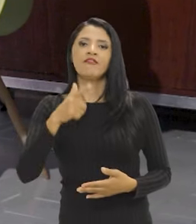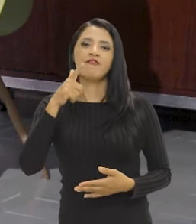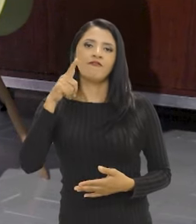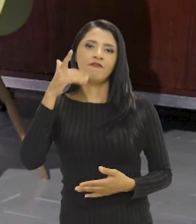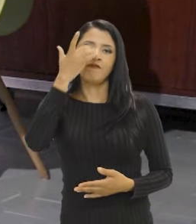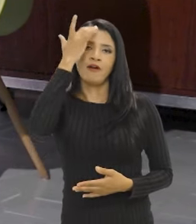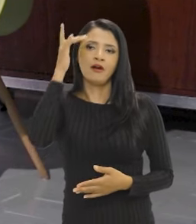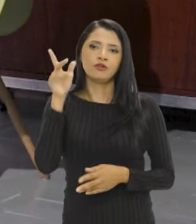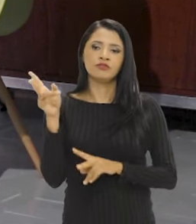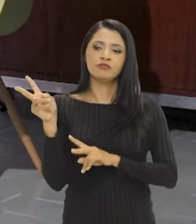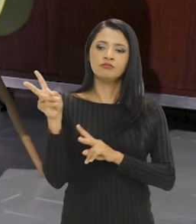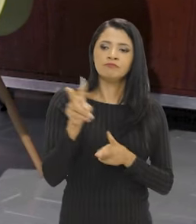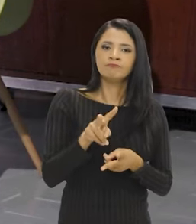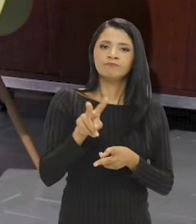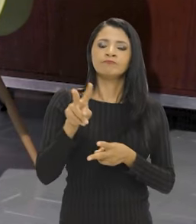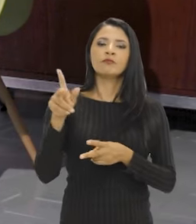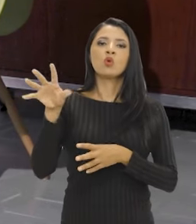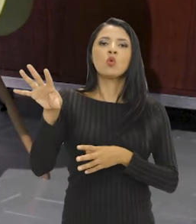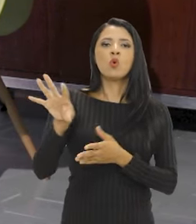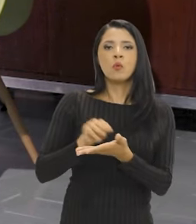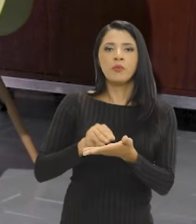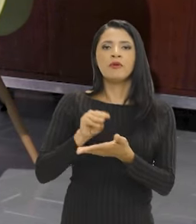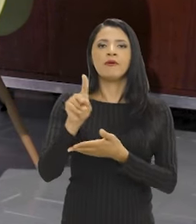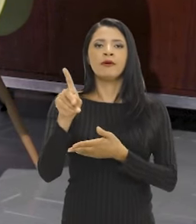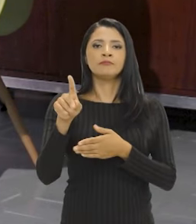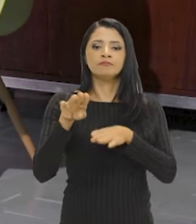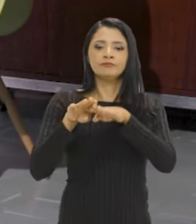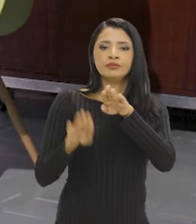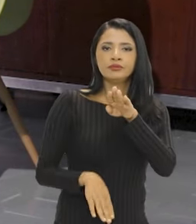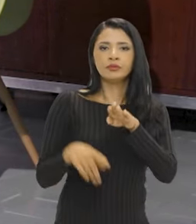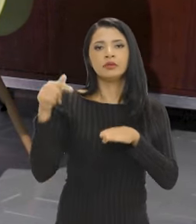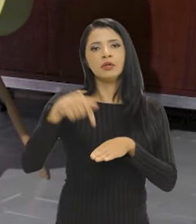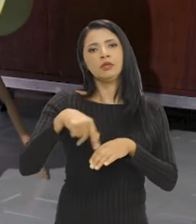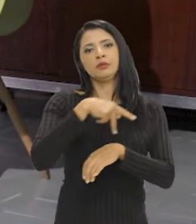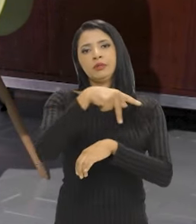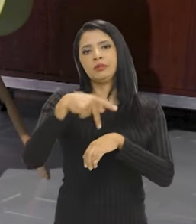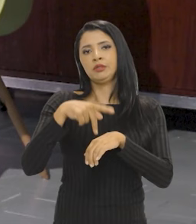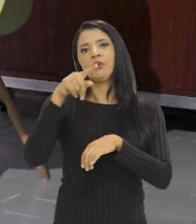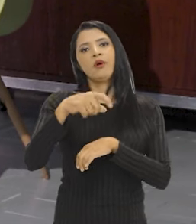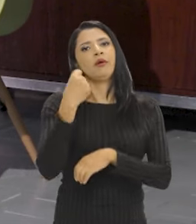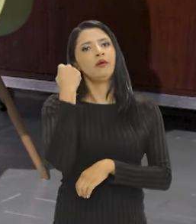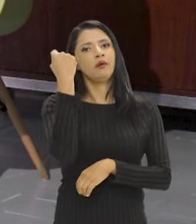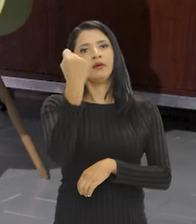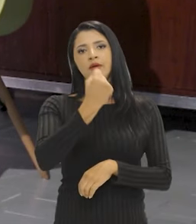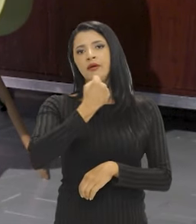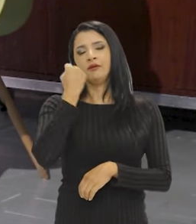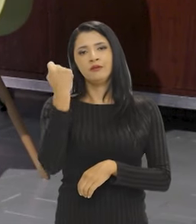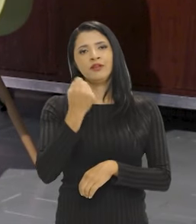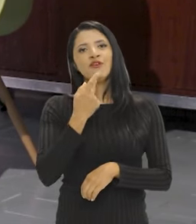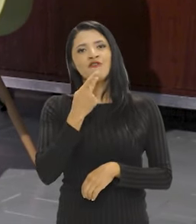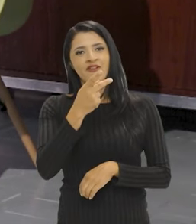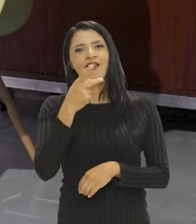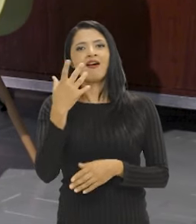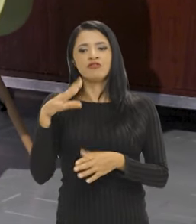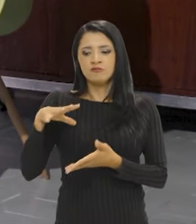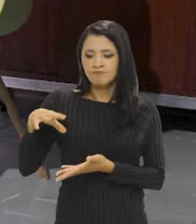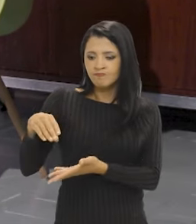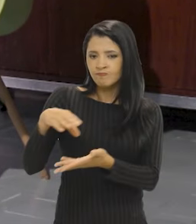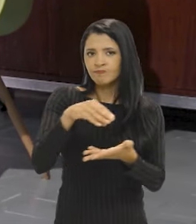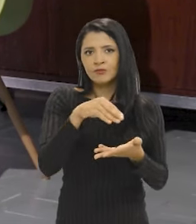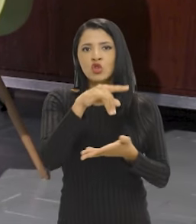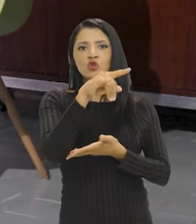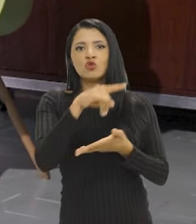reproduzir matrizes de desigualdade que num país como o nosso é gravíssimo. Então, portanto, falar em